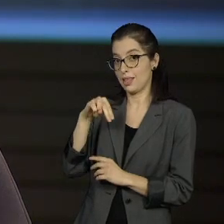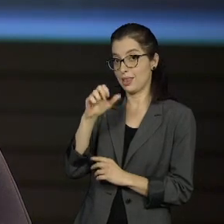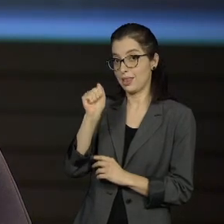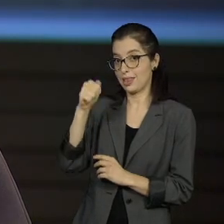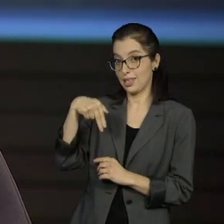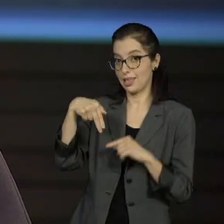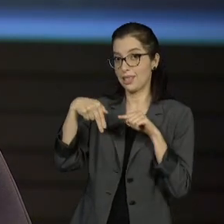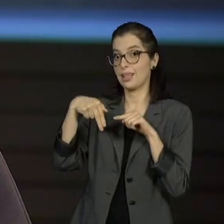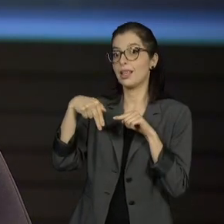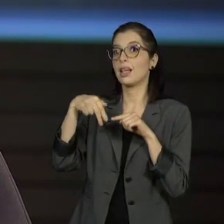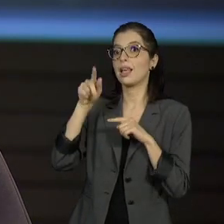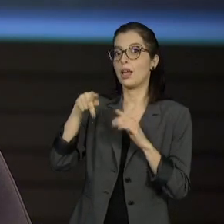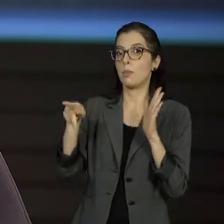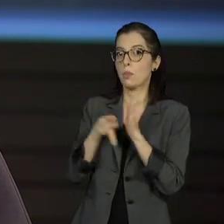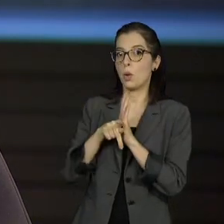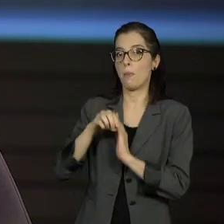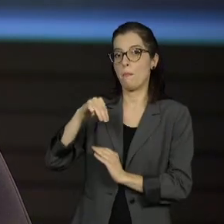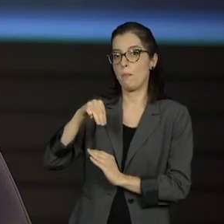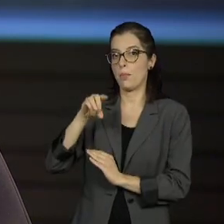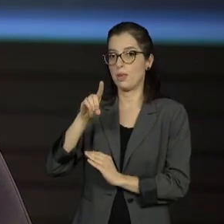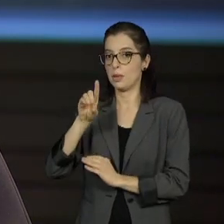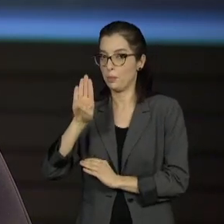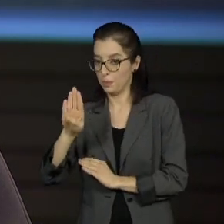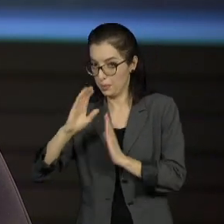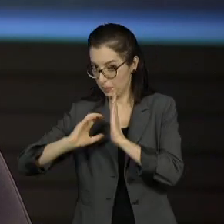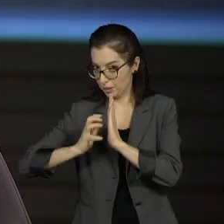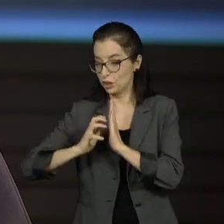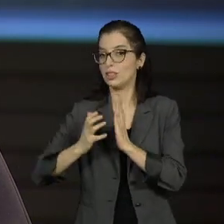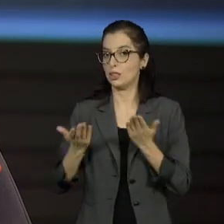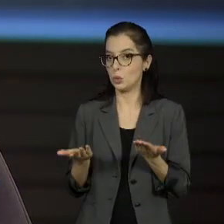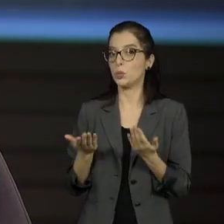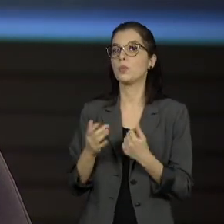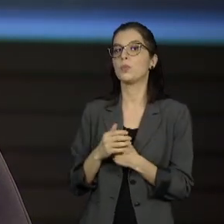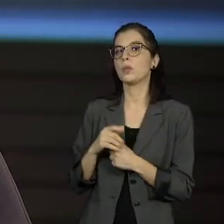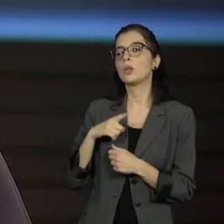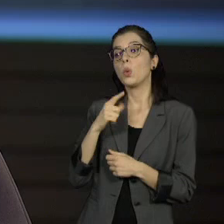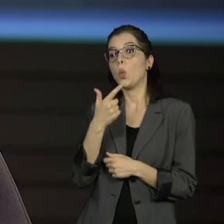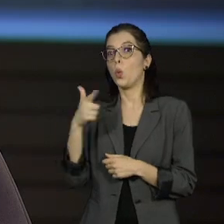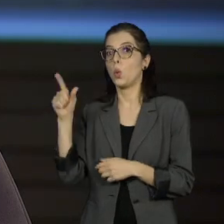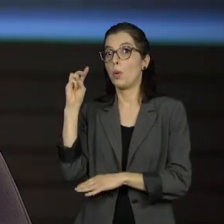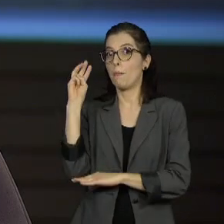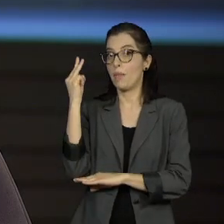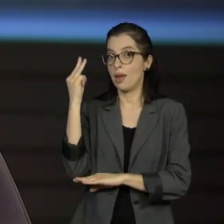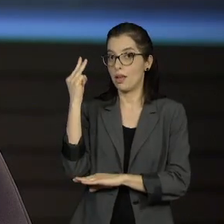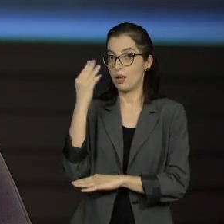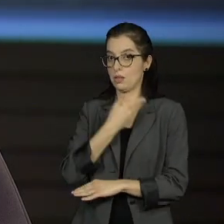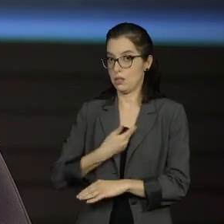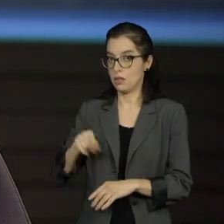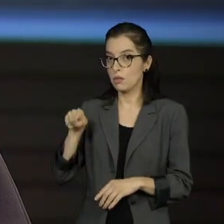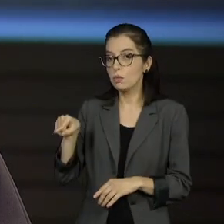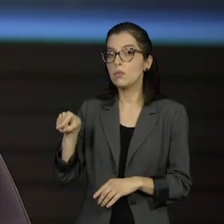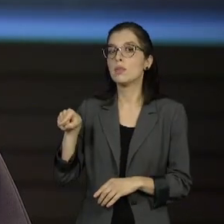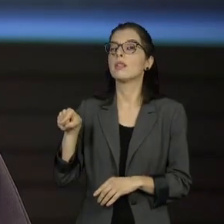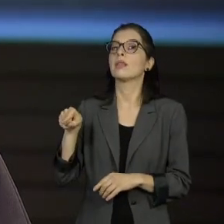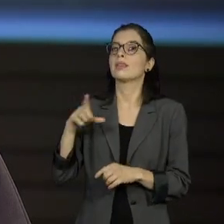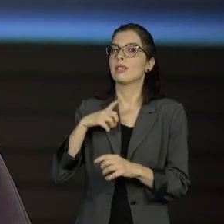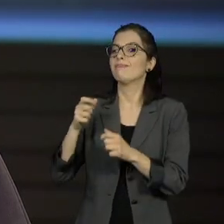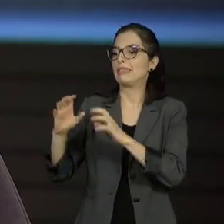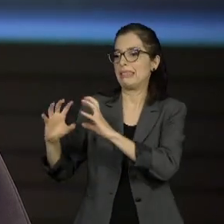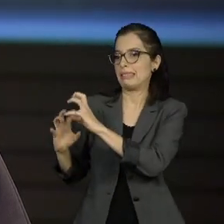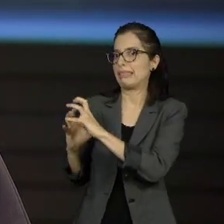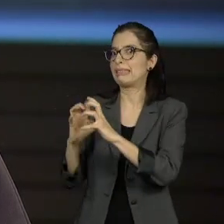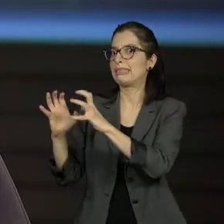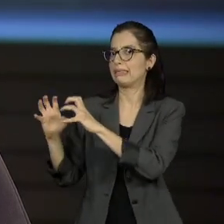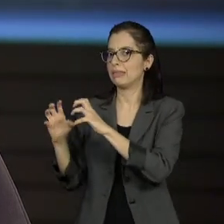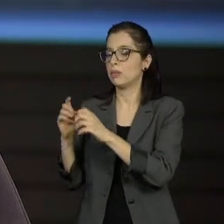Dino, que colocou vários aliados no primeiro turno, dispersou, pulverizou o seu prestígio e agora tenta fazer com que o